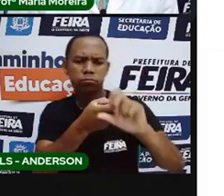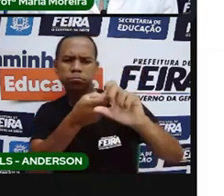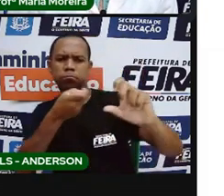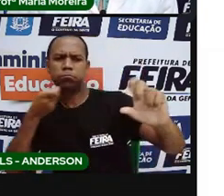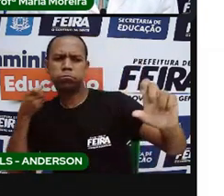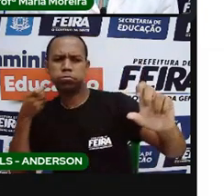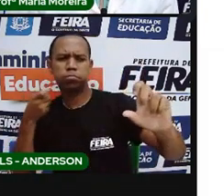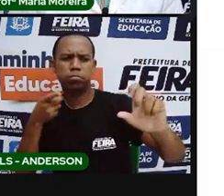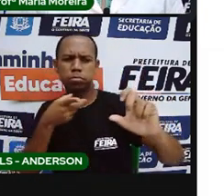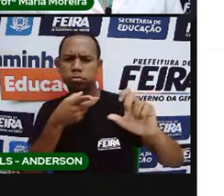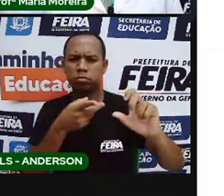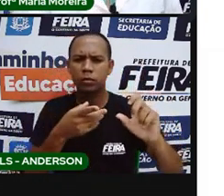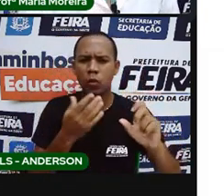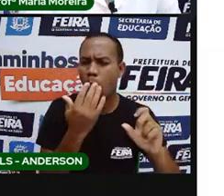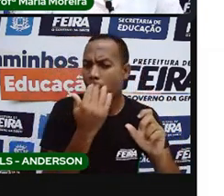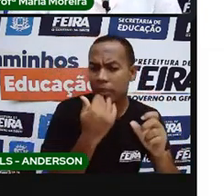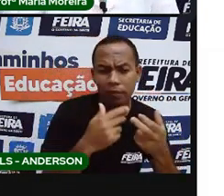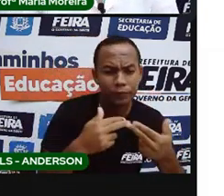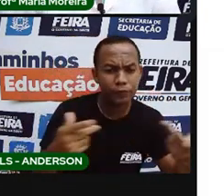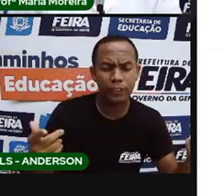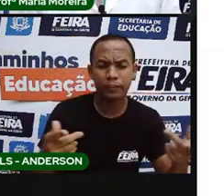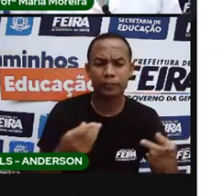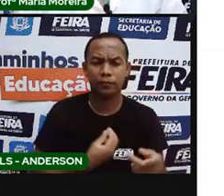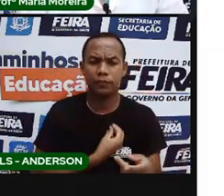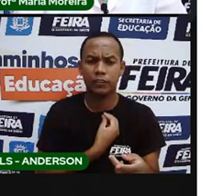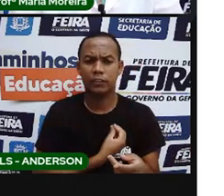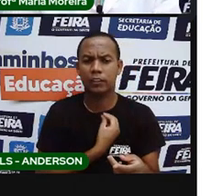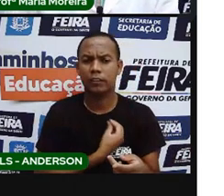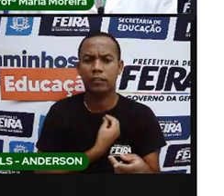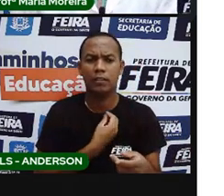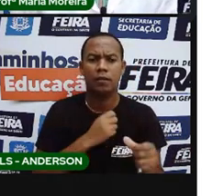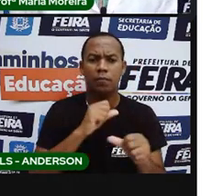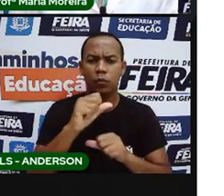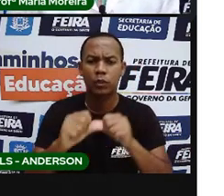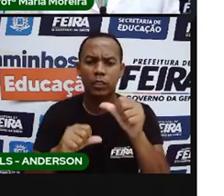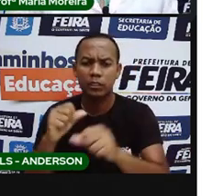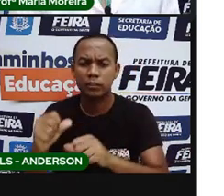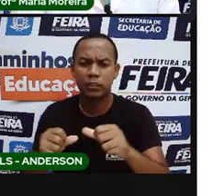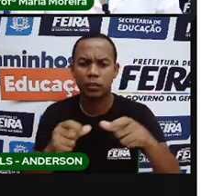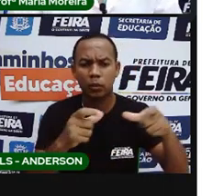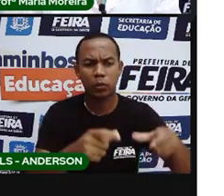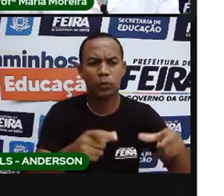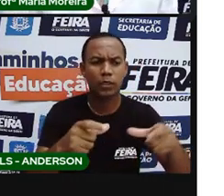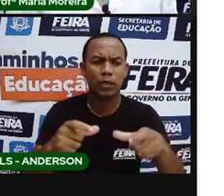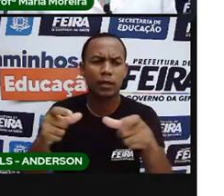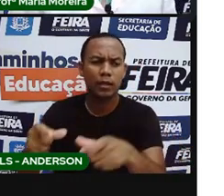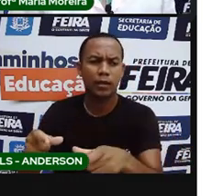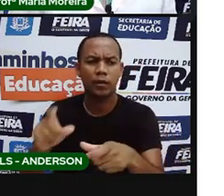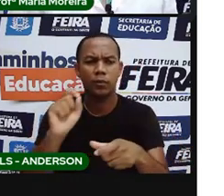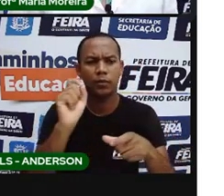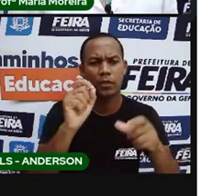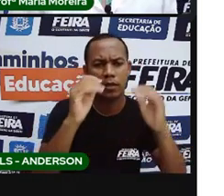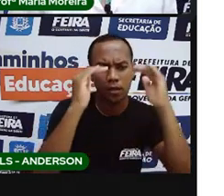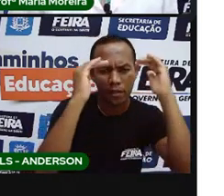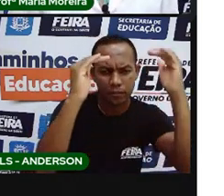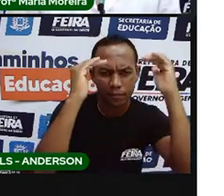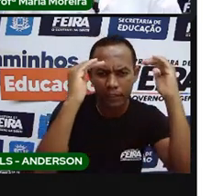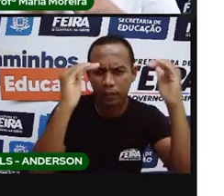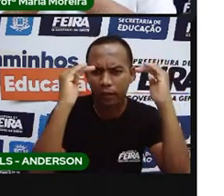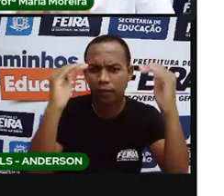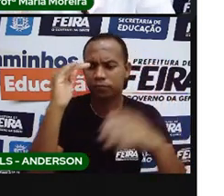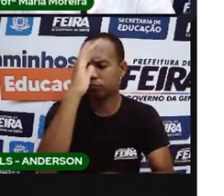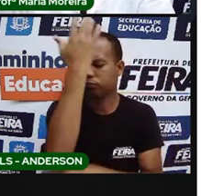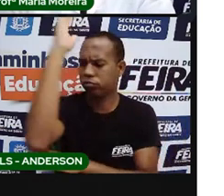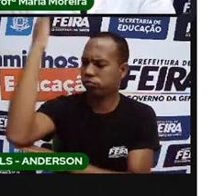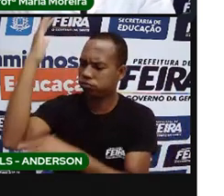sobrevivência. Então, eles faziam essa mudança de endereço para respeitar a natureza, né? Então,